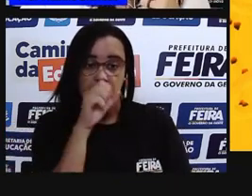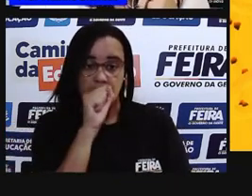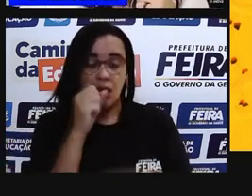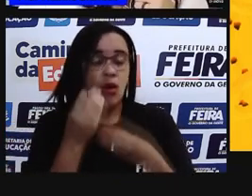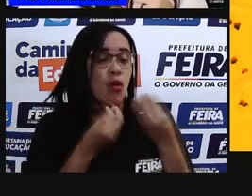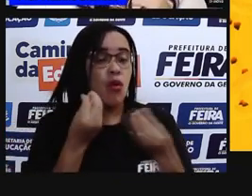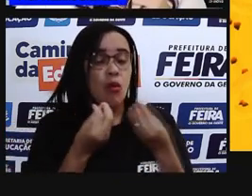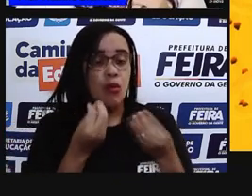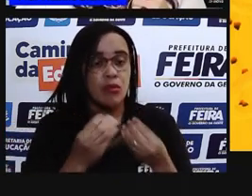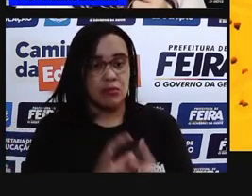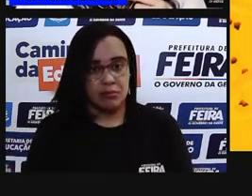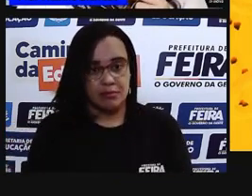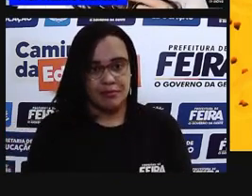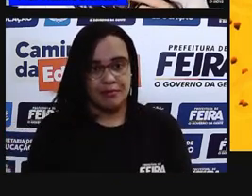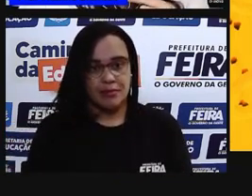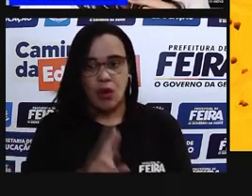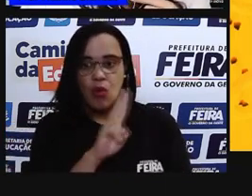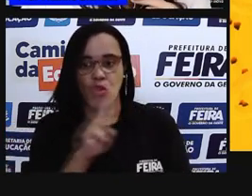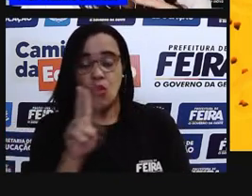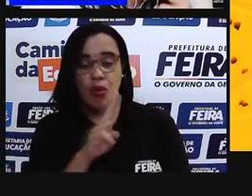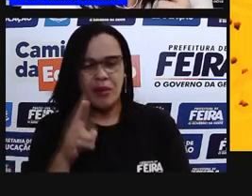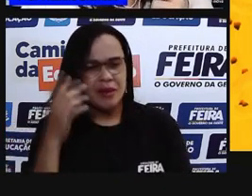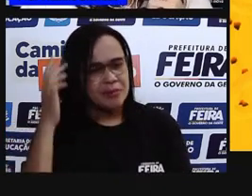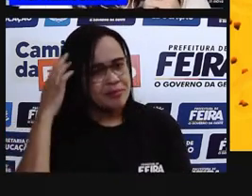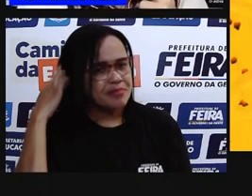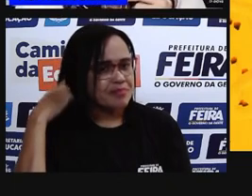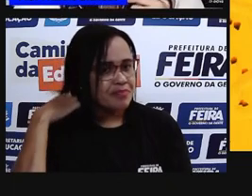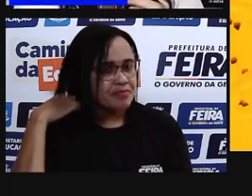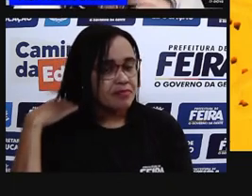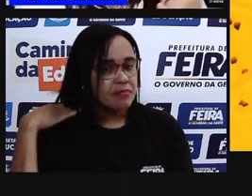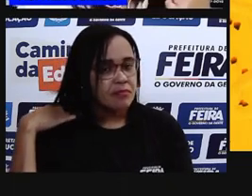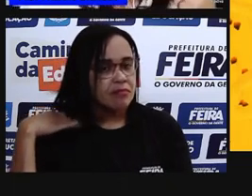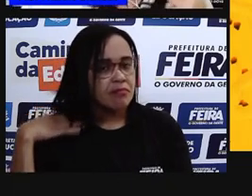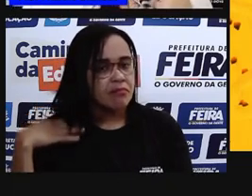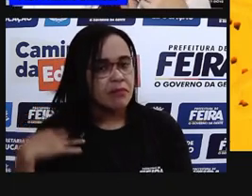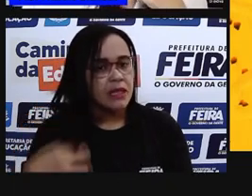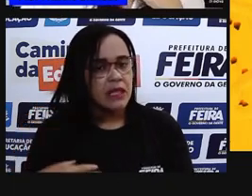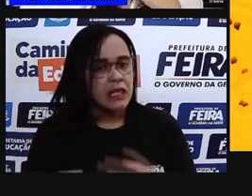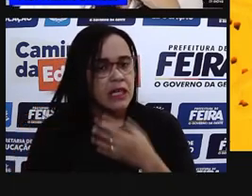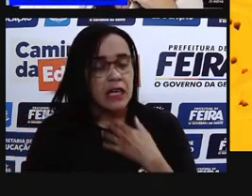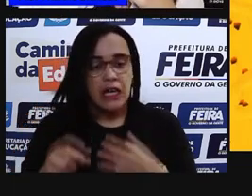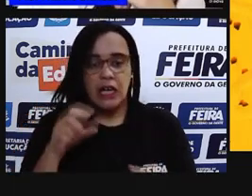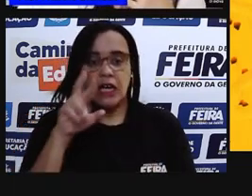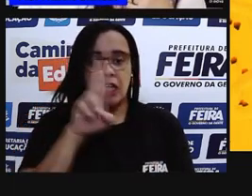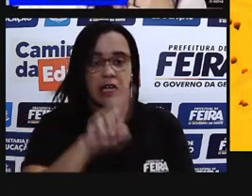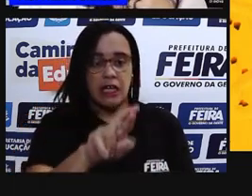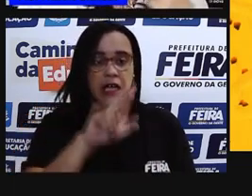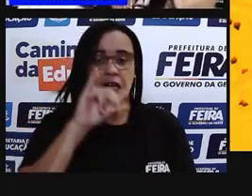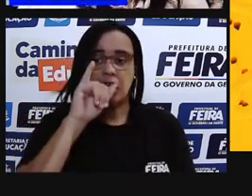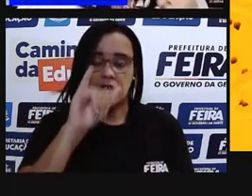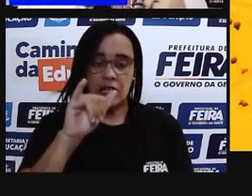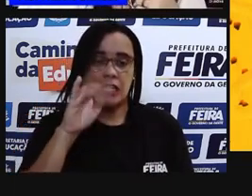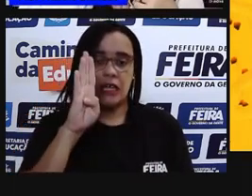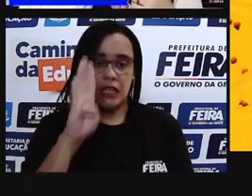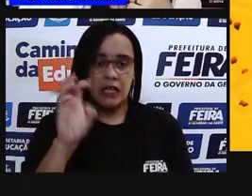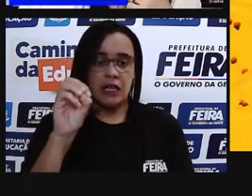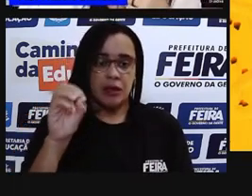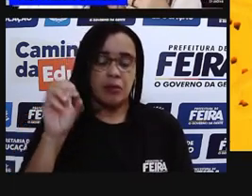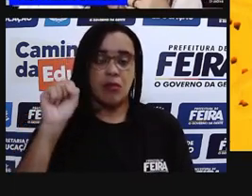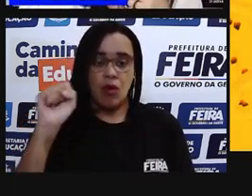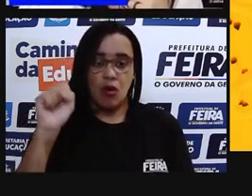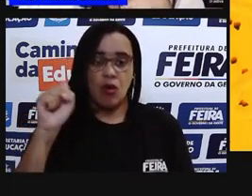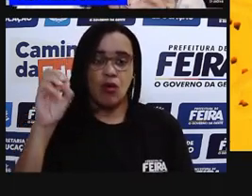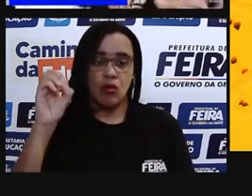eles são chamados de ribossomos. E esses ribossomos também têm função de produzir